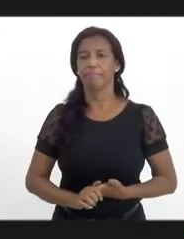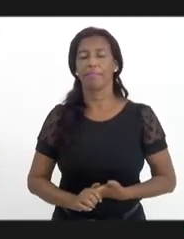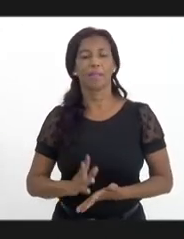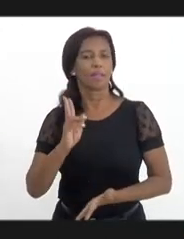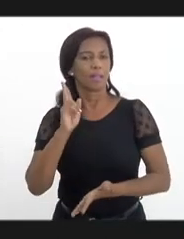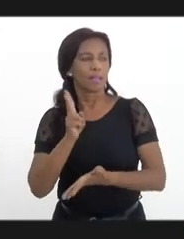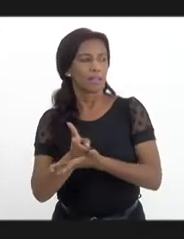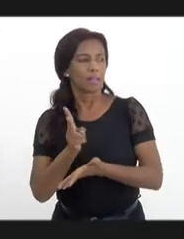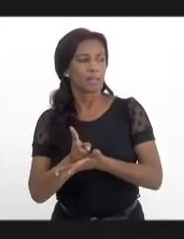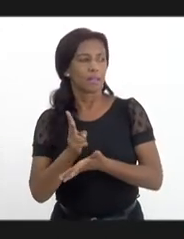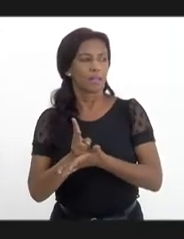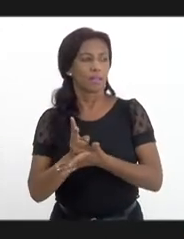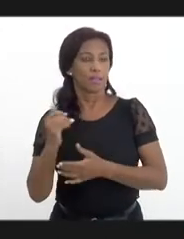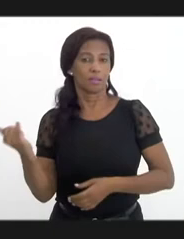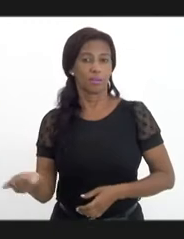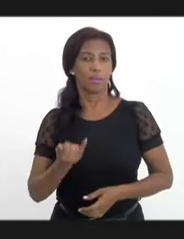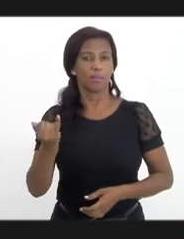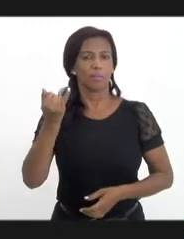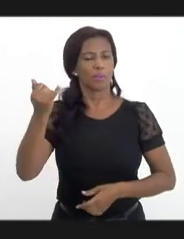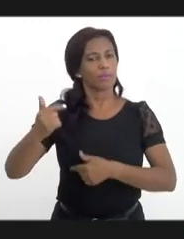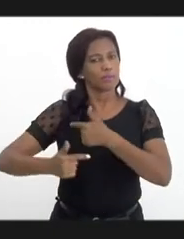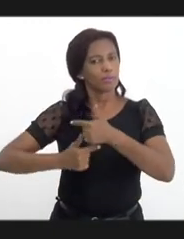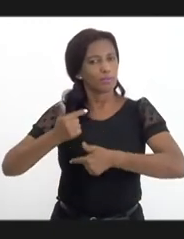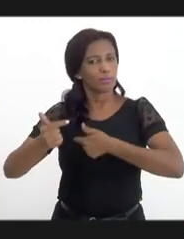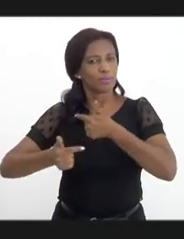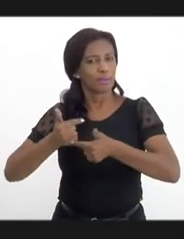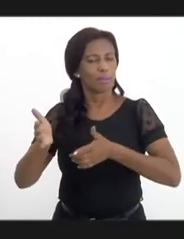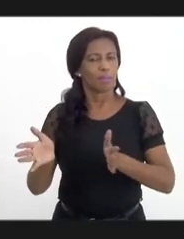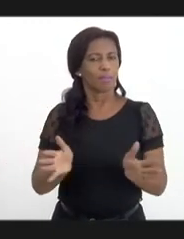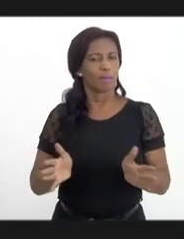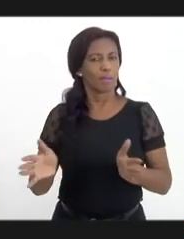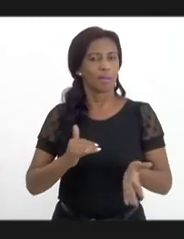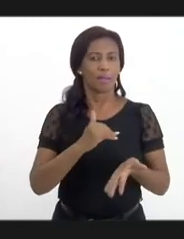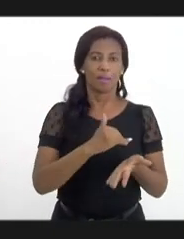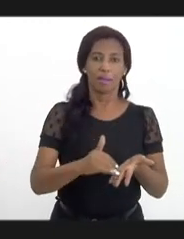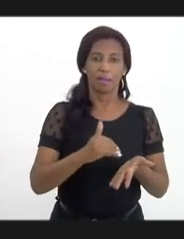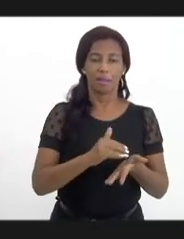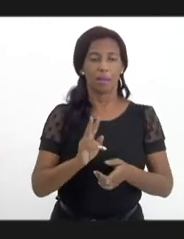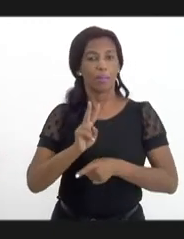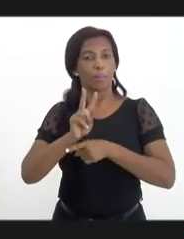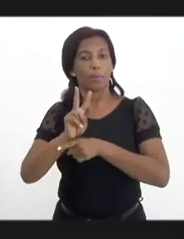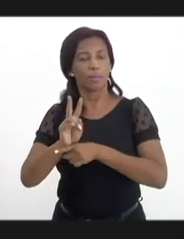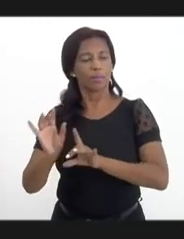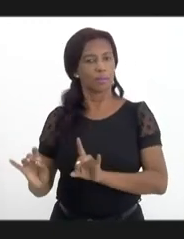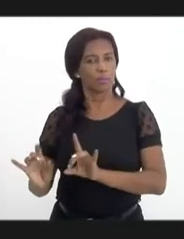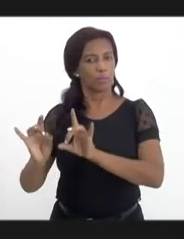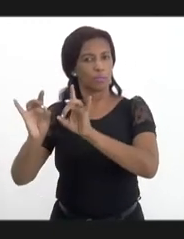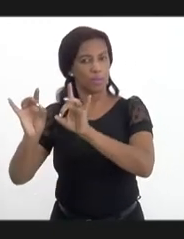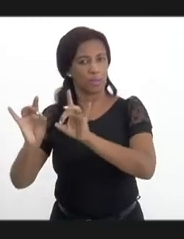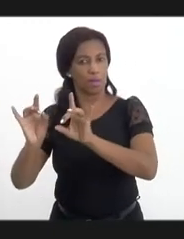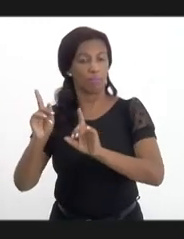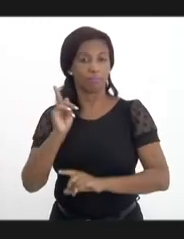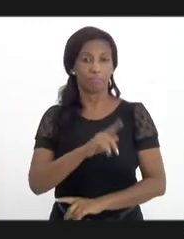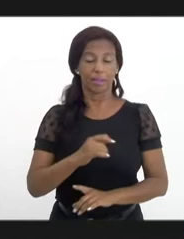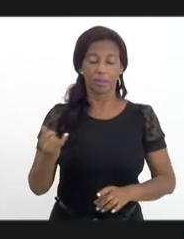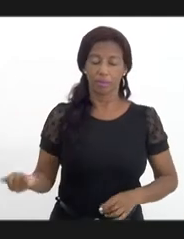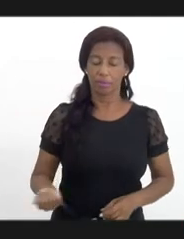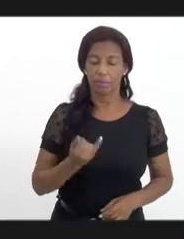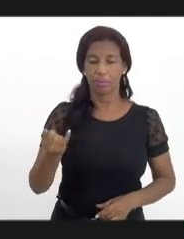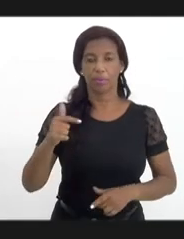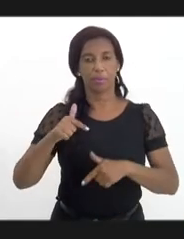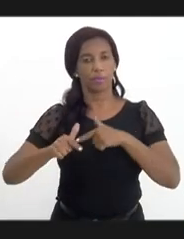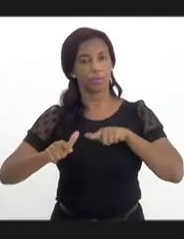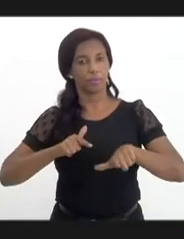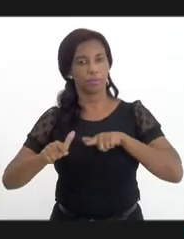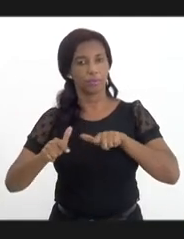está sendo importante o trabalho articulado com a Secretaria de Proteção Especial, está sendo importante o trabalho